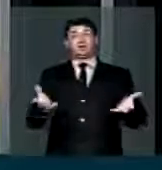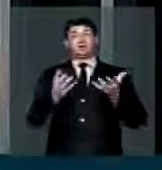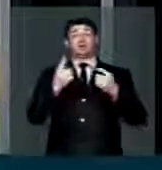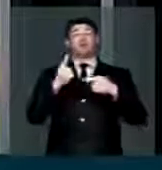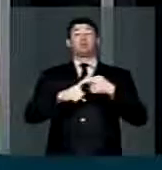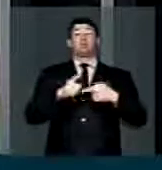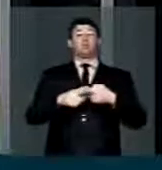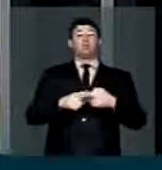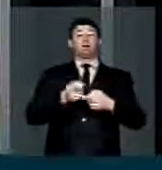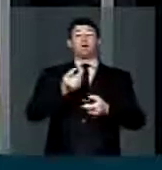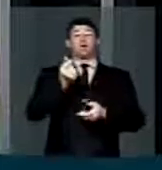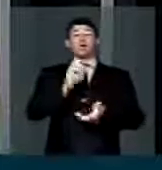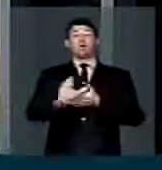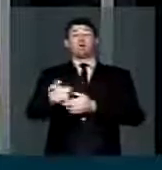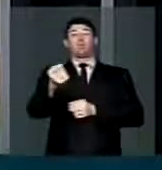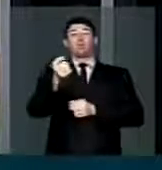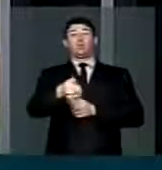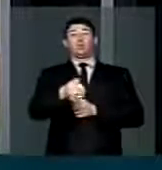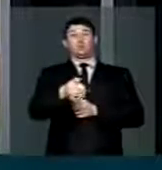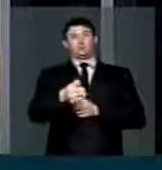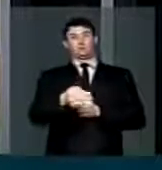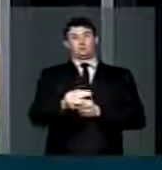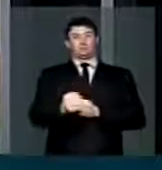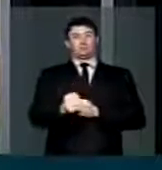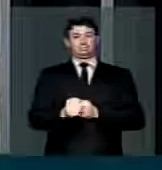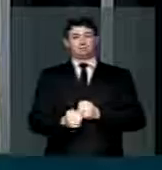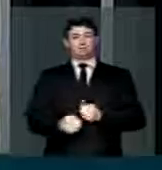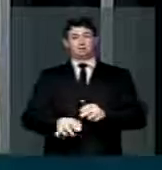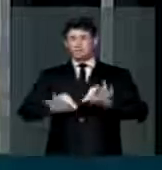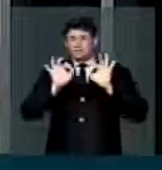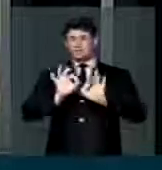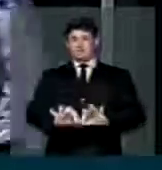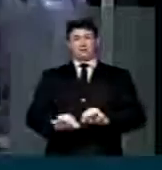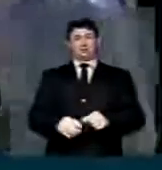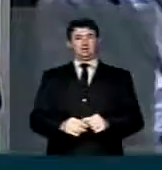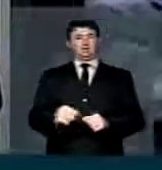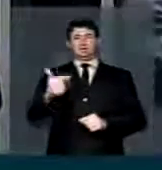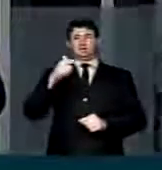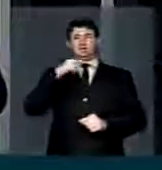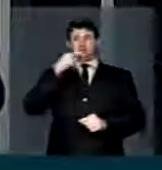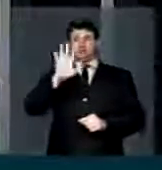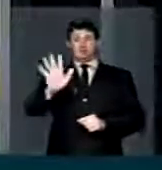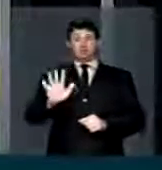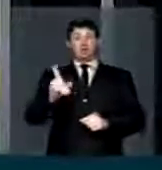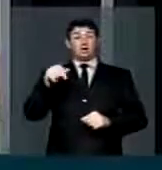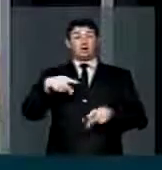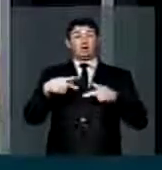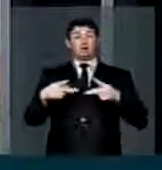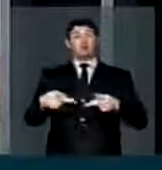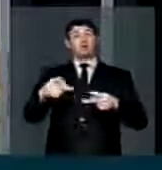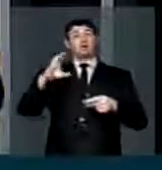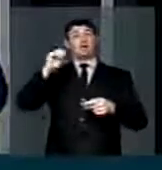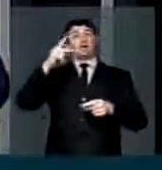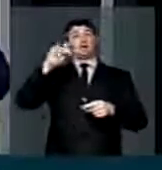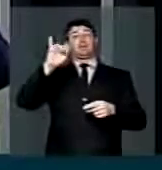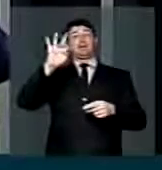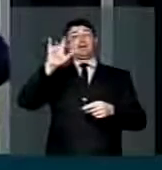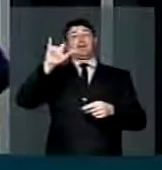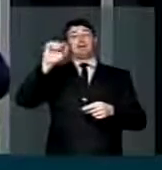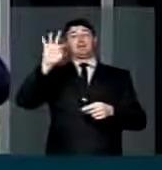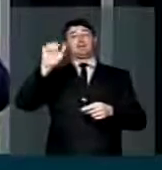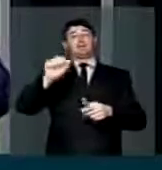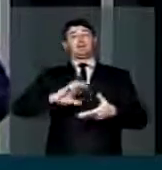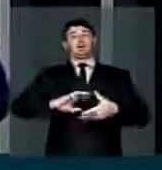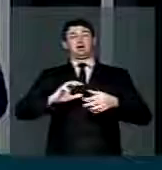poucos recursos sem dúvida alguma reforma agrária é um programa capitalista ao